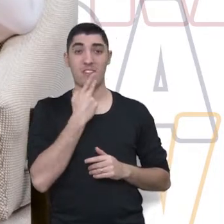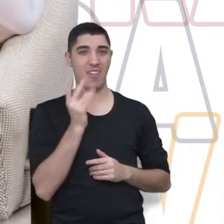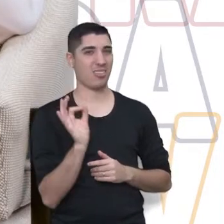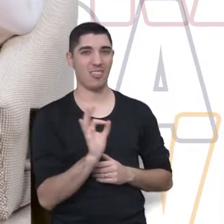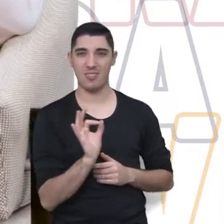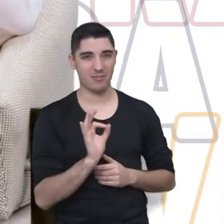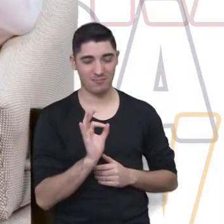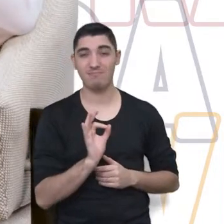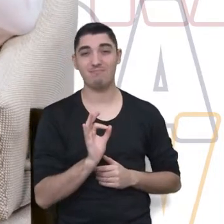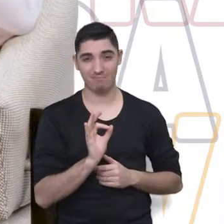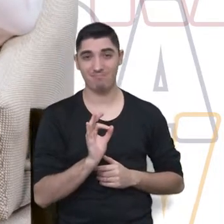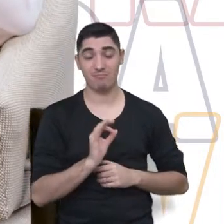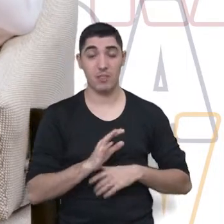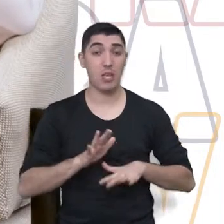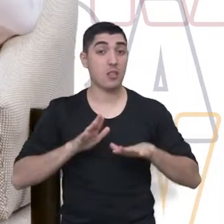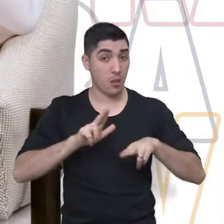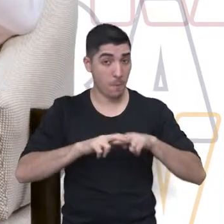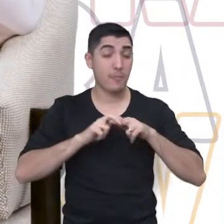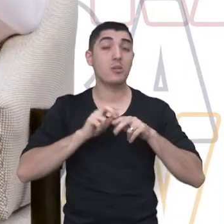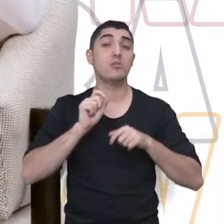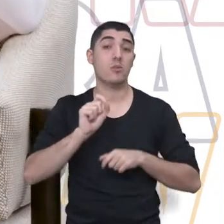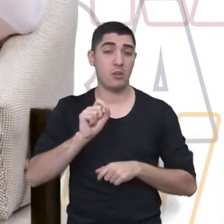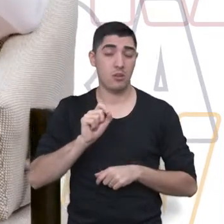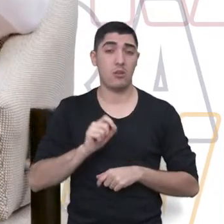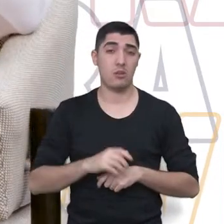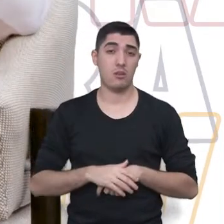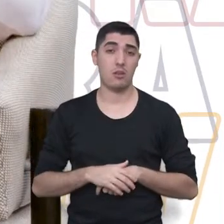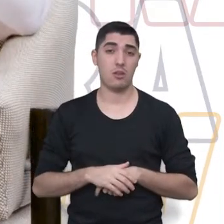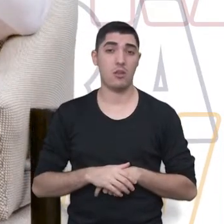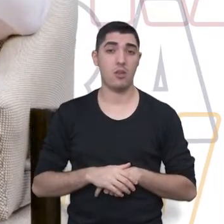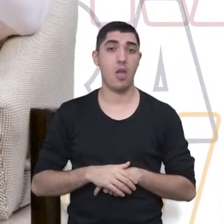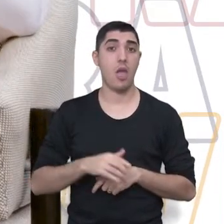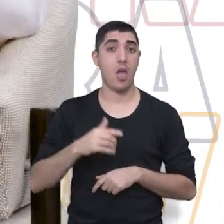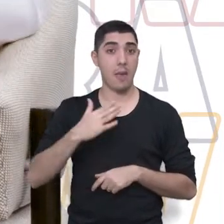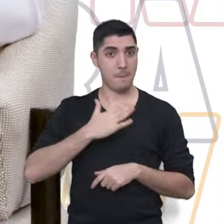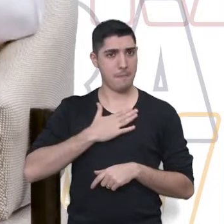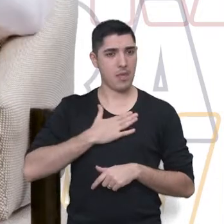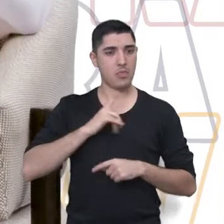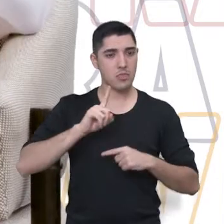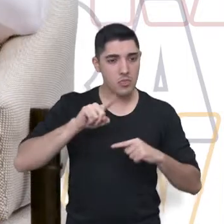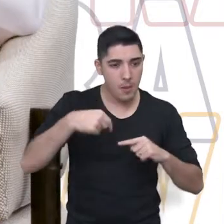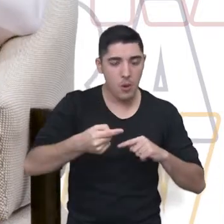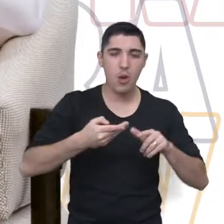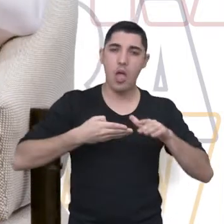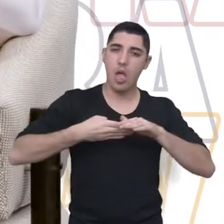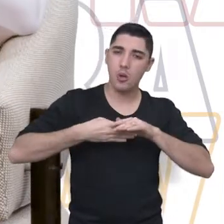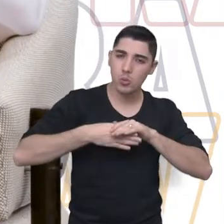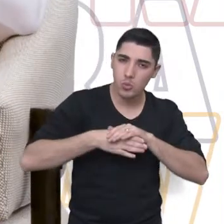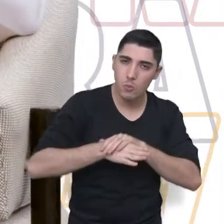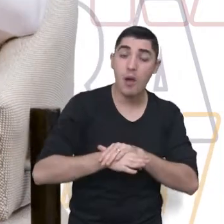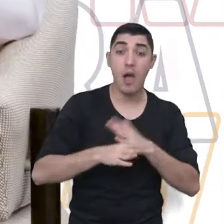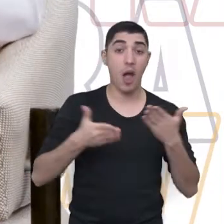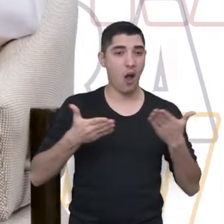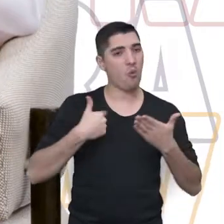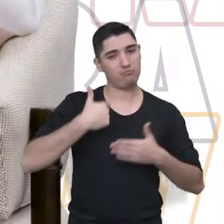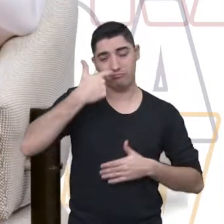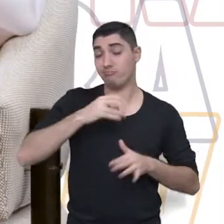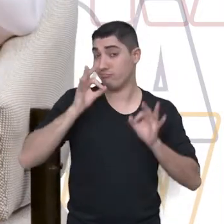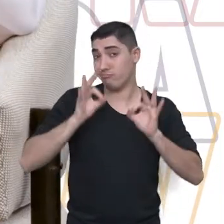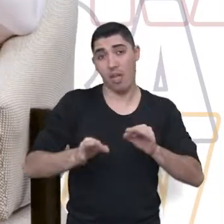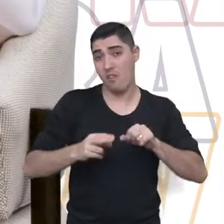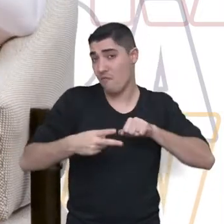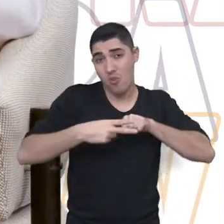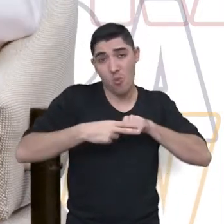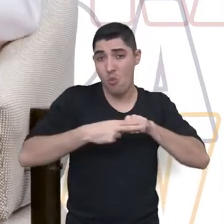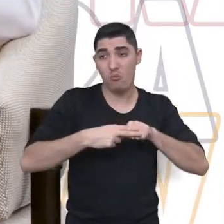falar essa palavra, né? Então, assim, me acostumar, né? Que eu sou agora uma viúva.